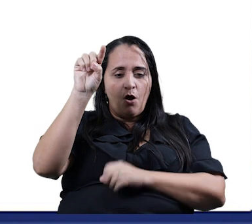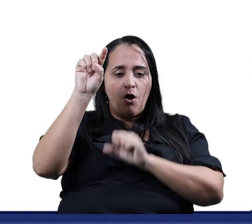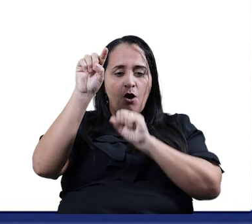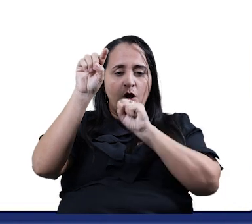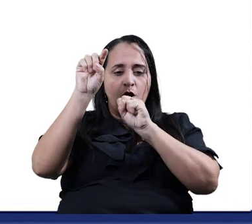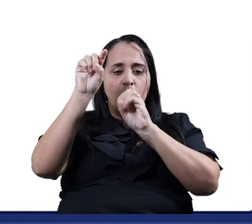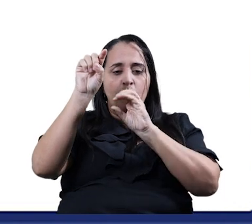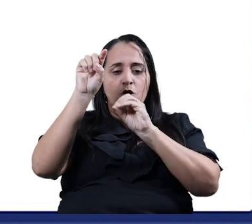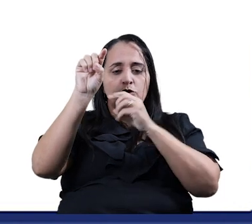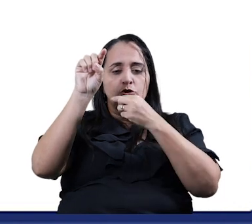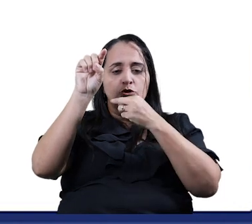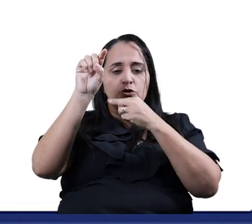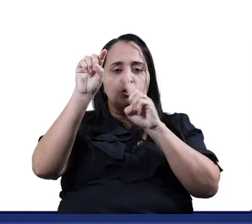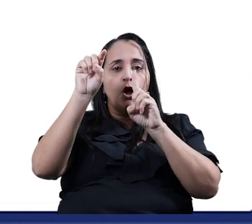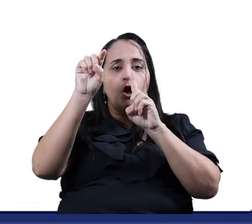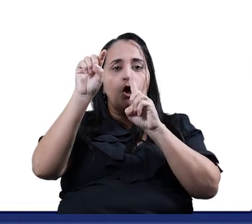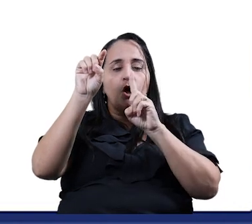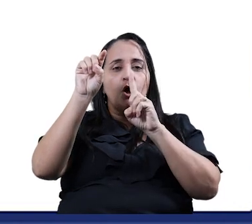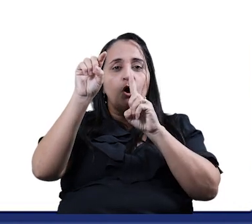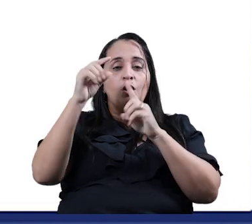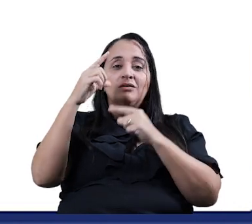Filó Só